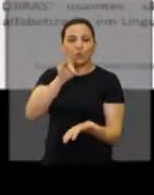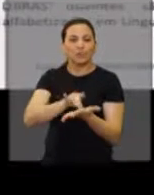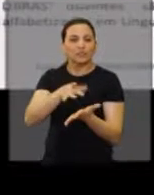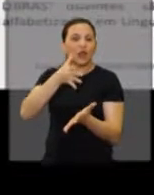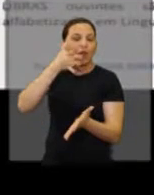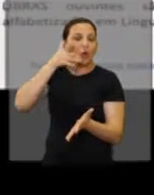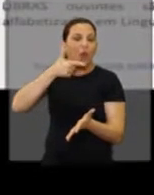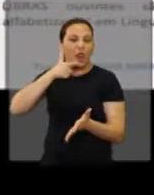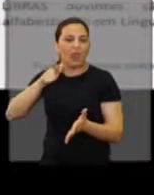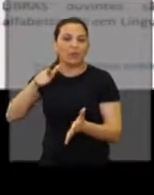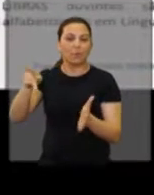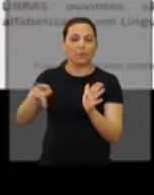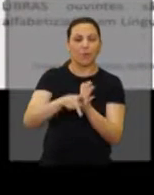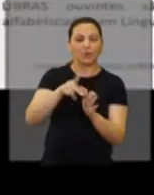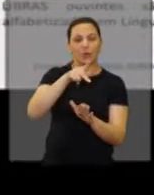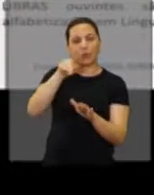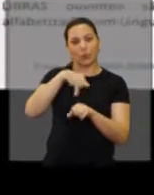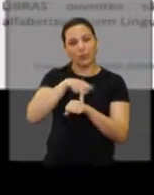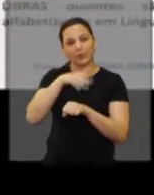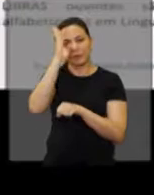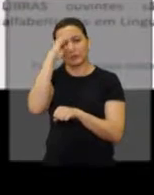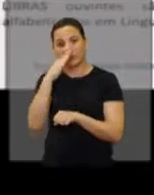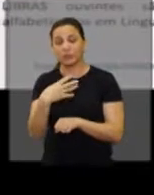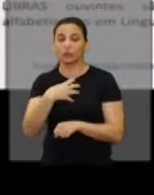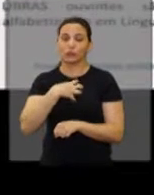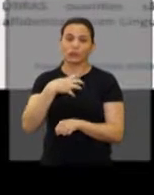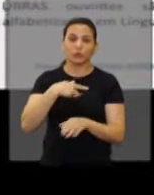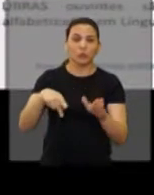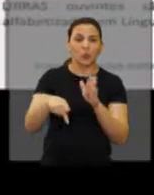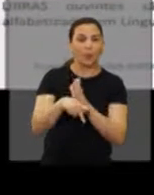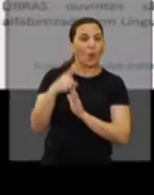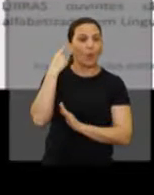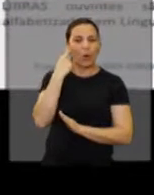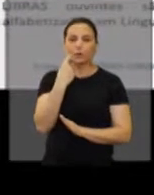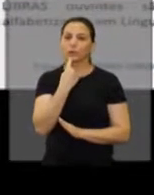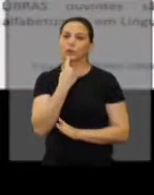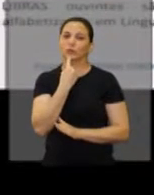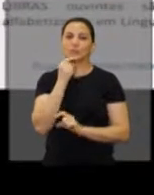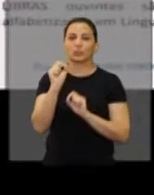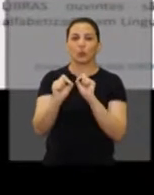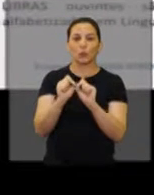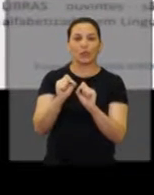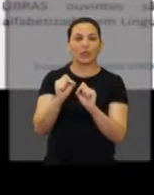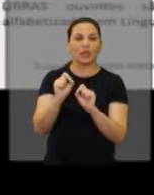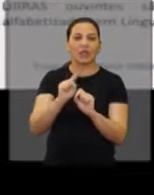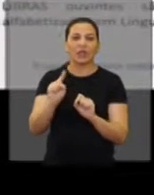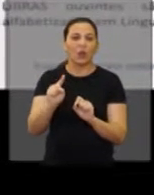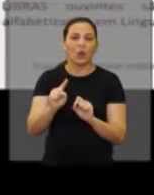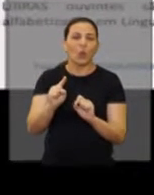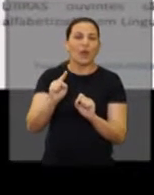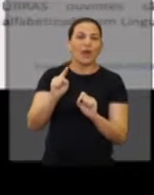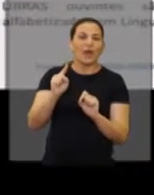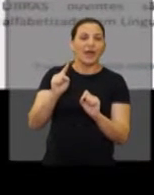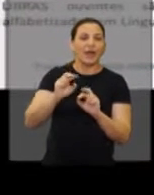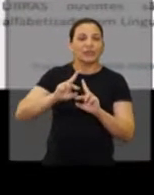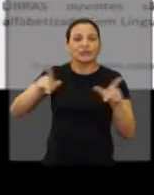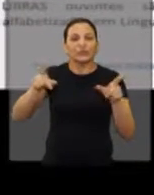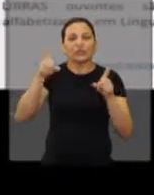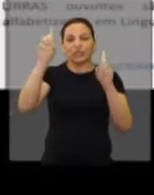oficializada no país. Então, dessa forma, a surdez não é tida como deficiência,